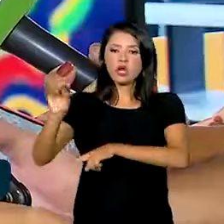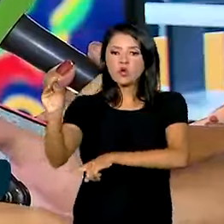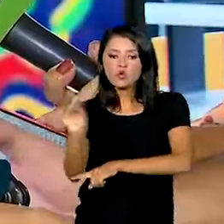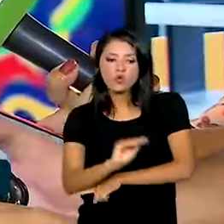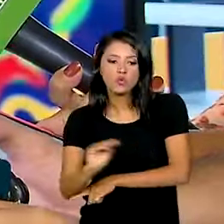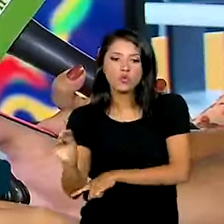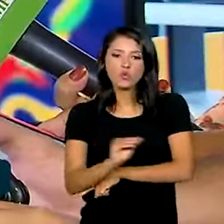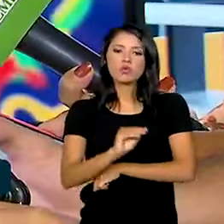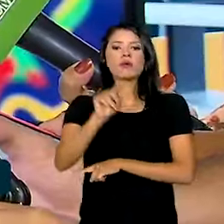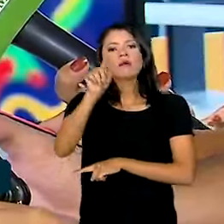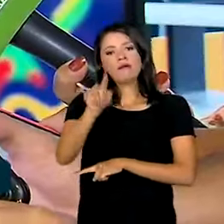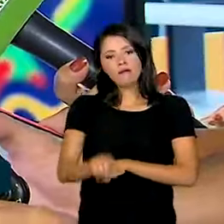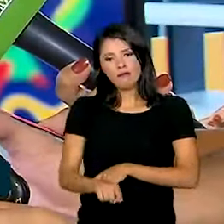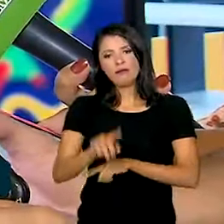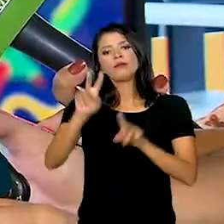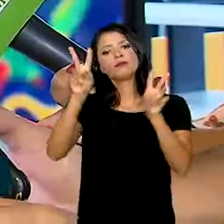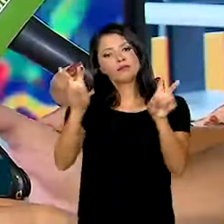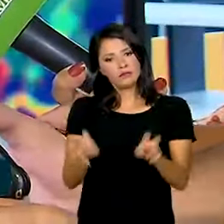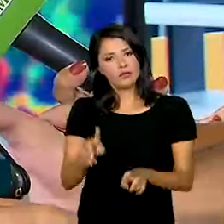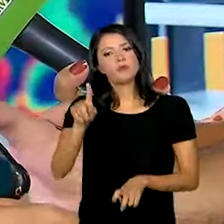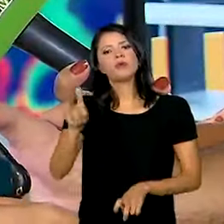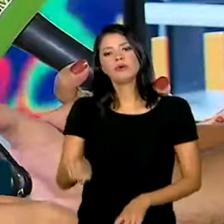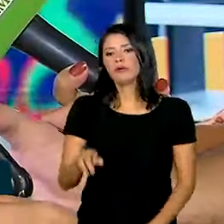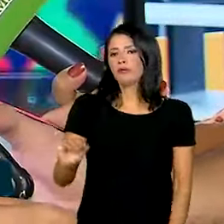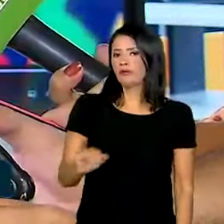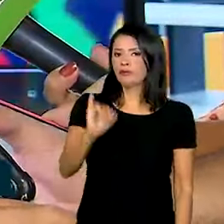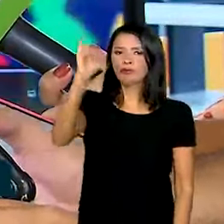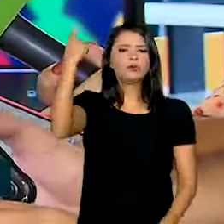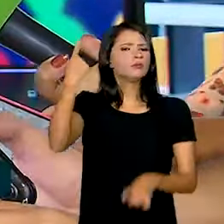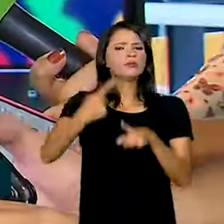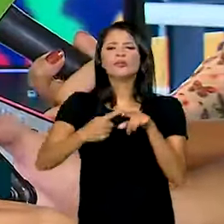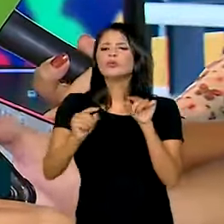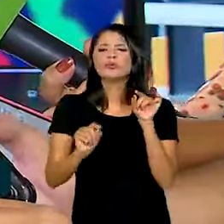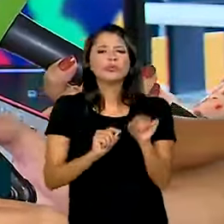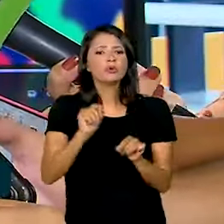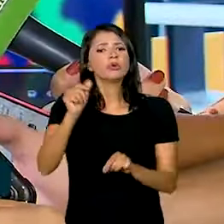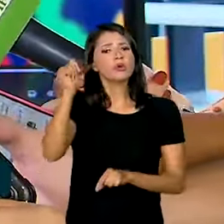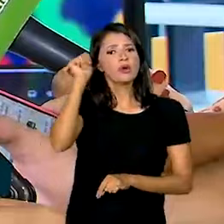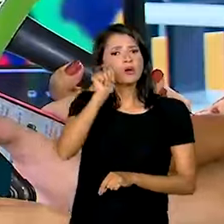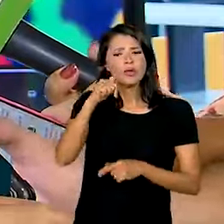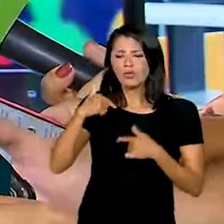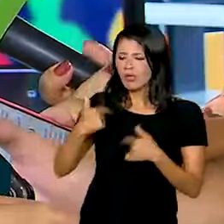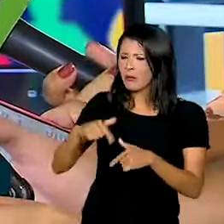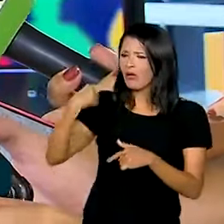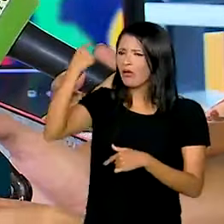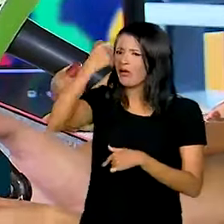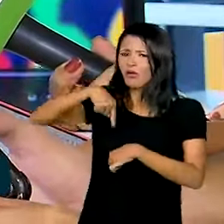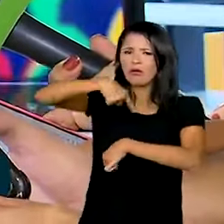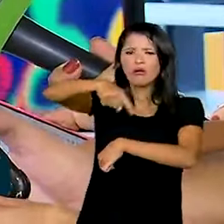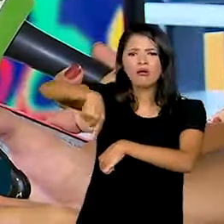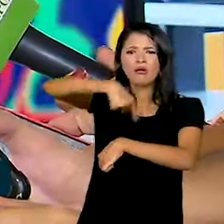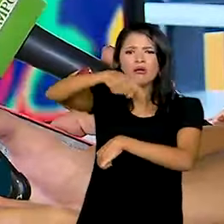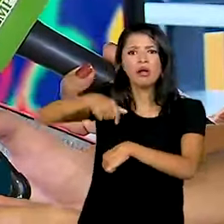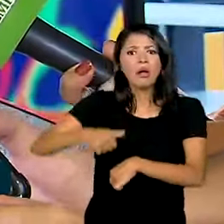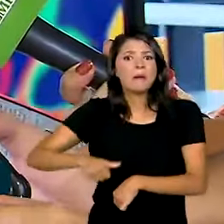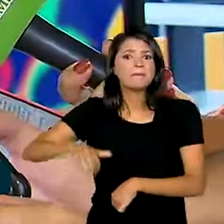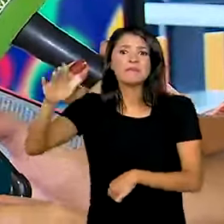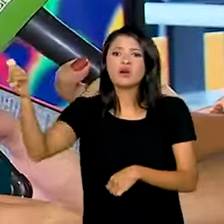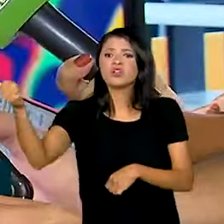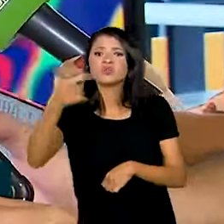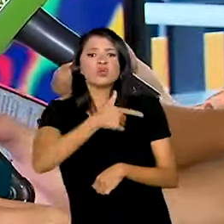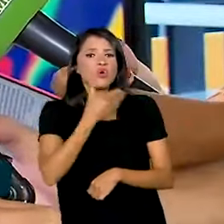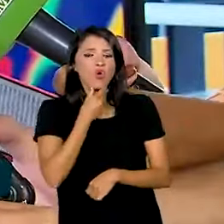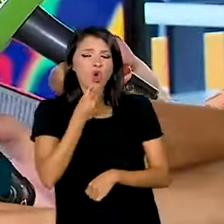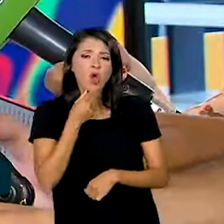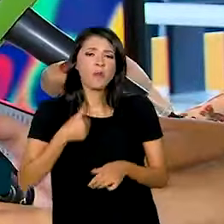que é muito importante, porque as mulheres trabalham muito mais horas que os homens, porque elas chegam em casa,